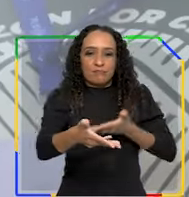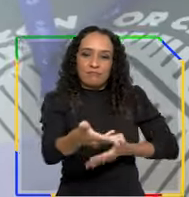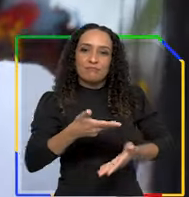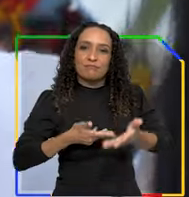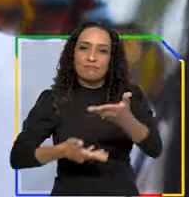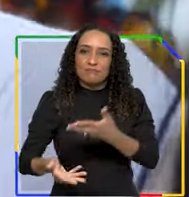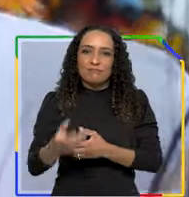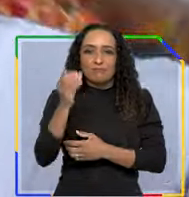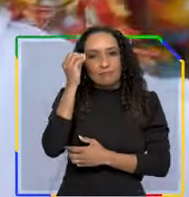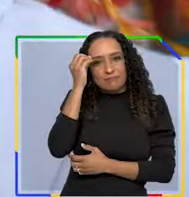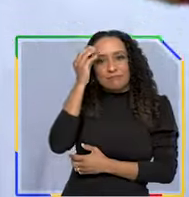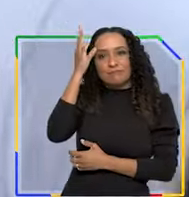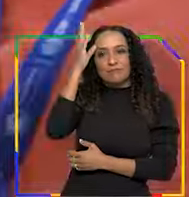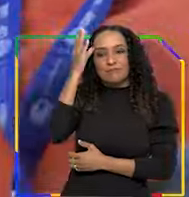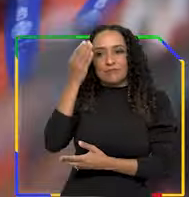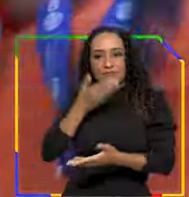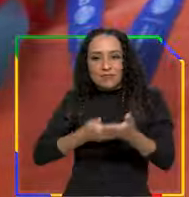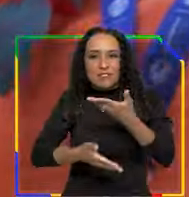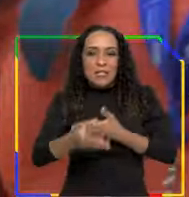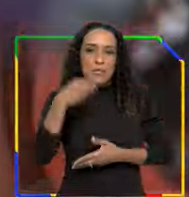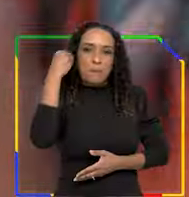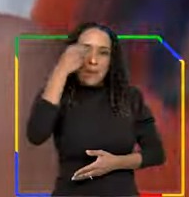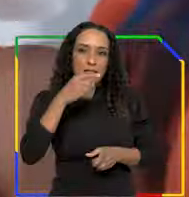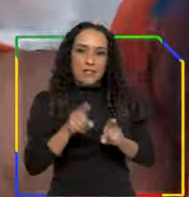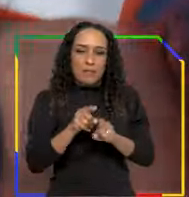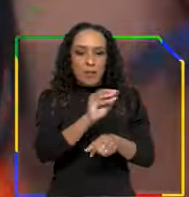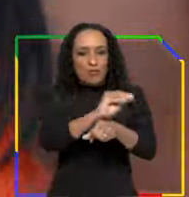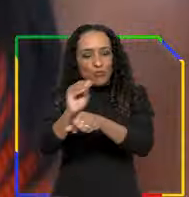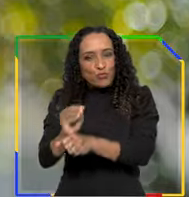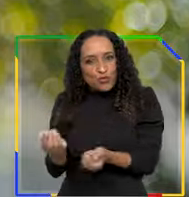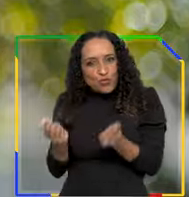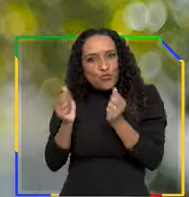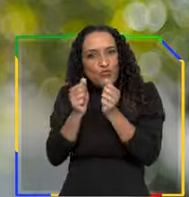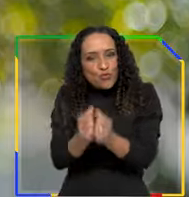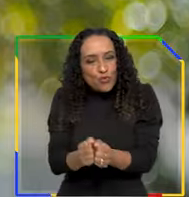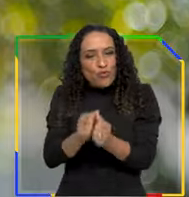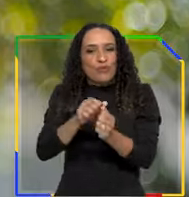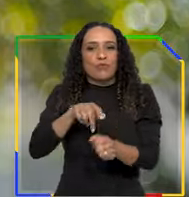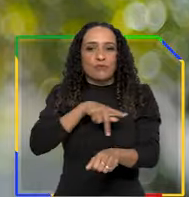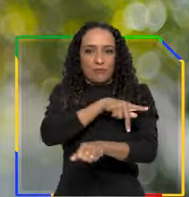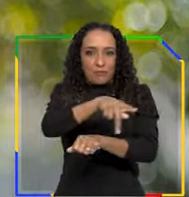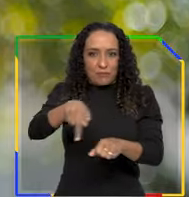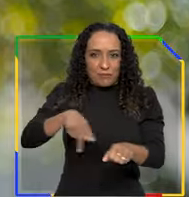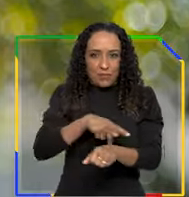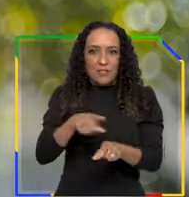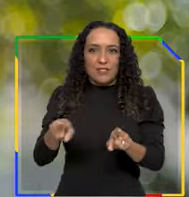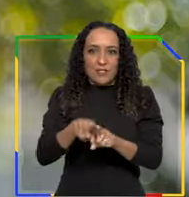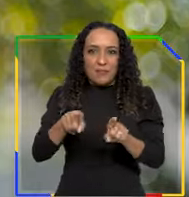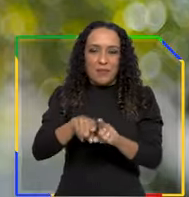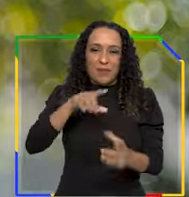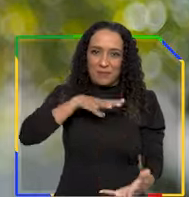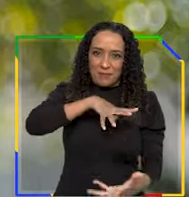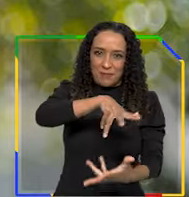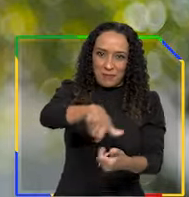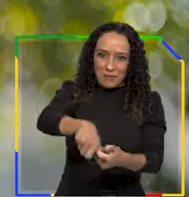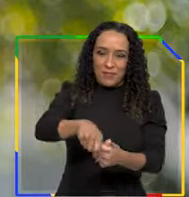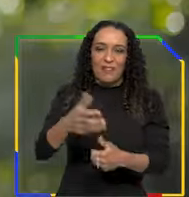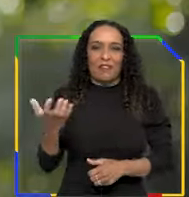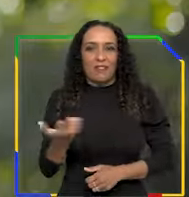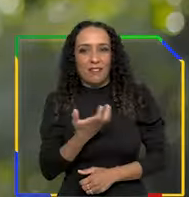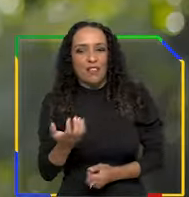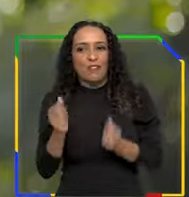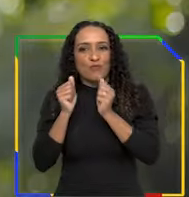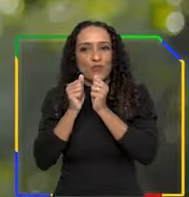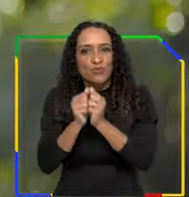compartilhar nossos saberes, trocar experiências para cuidarmos juntos do nosso país e do nosso planeta.